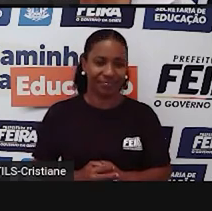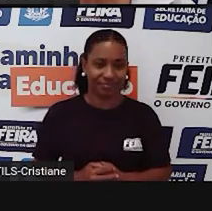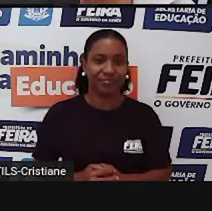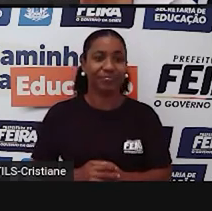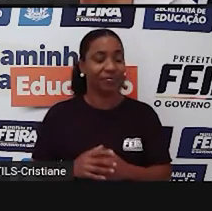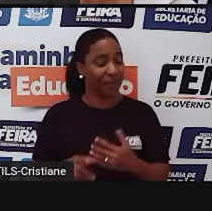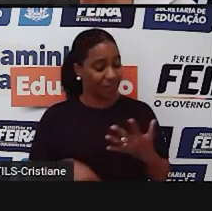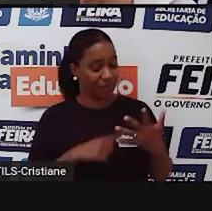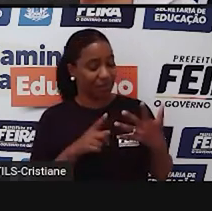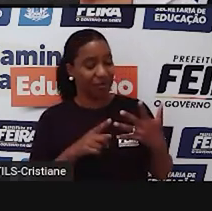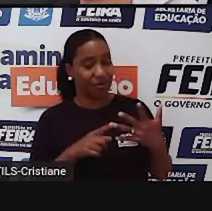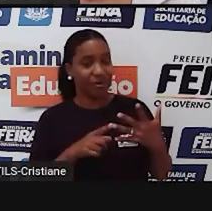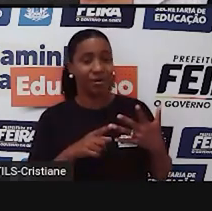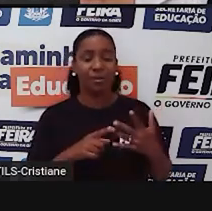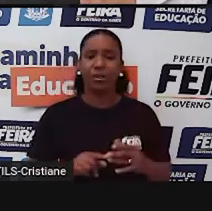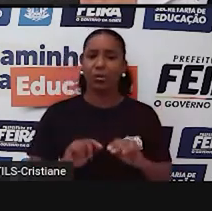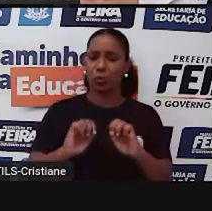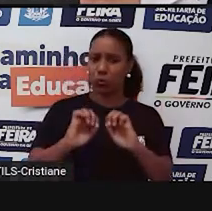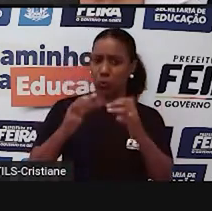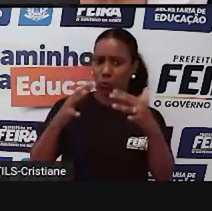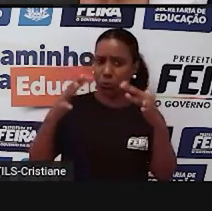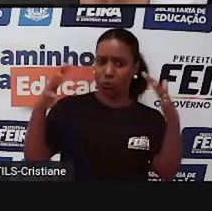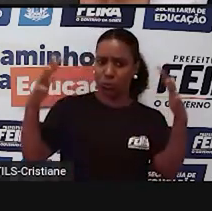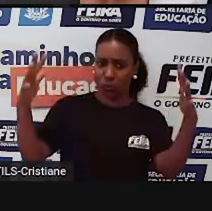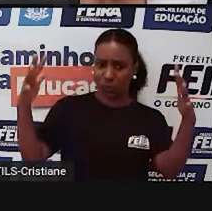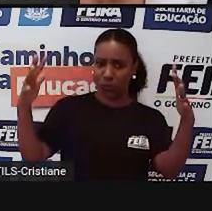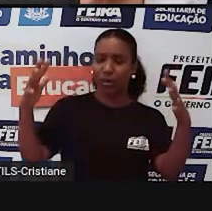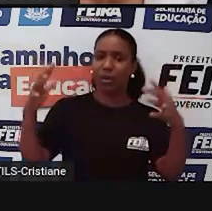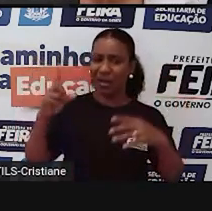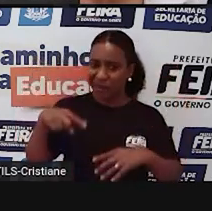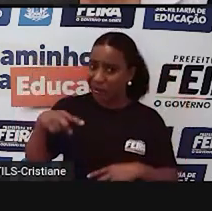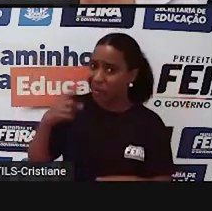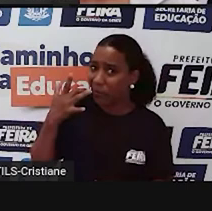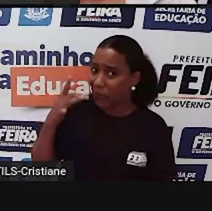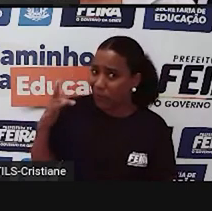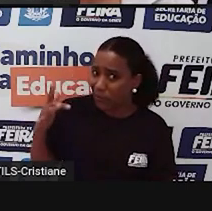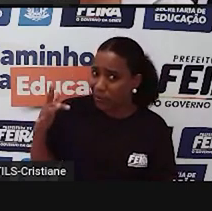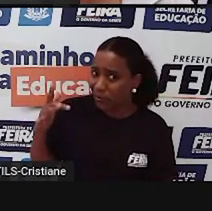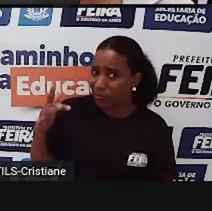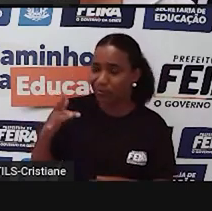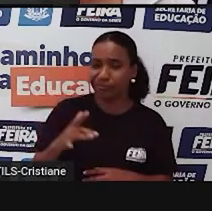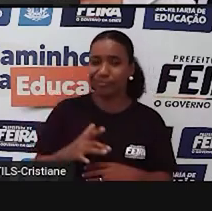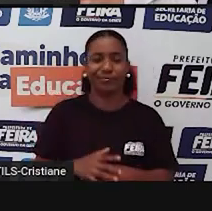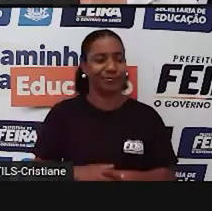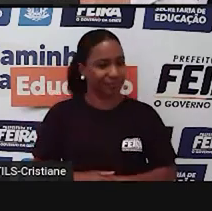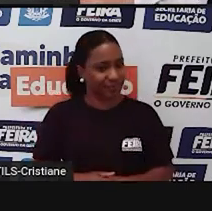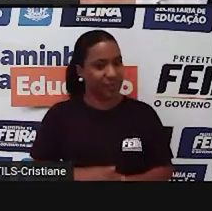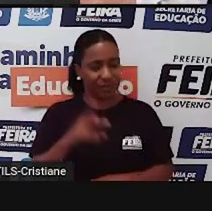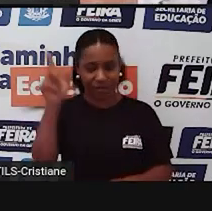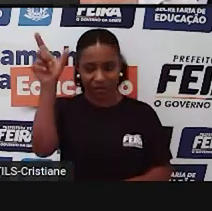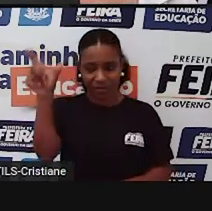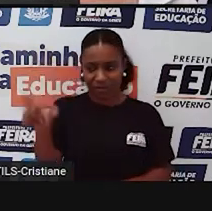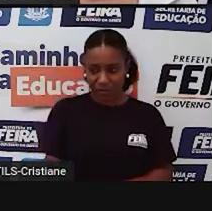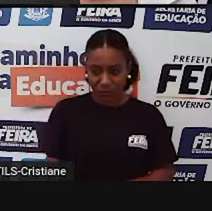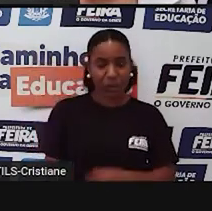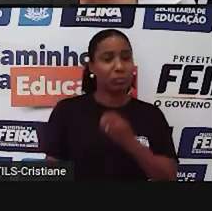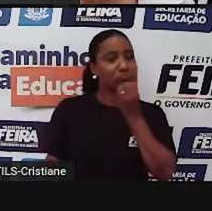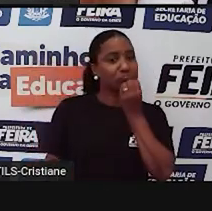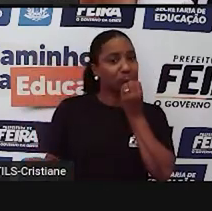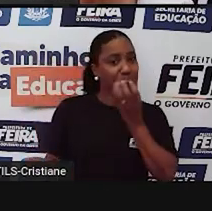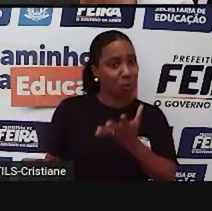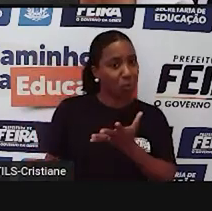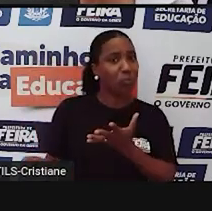que reúse é outro. Porque nem todo mundo que parece bom é de fato bom. Se algo parecer tá